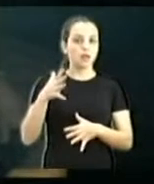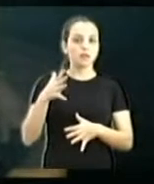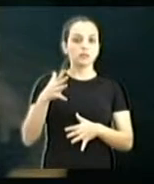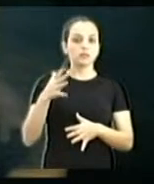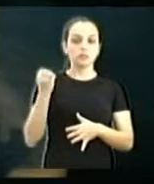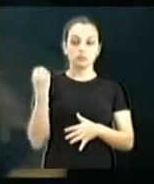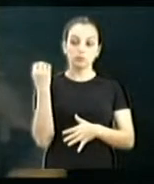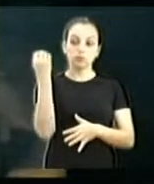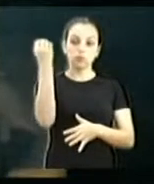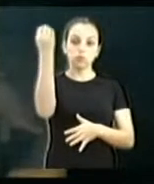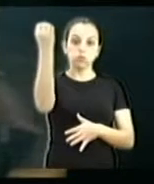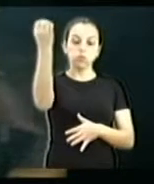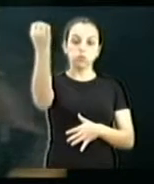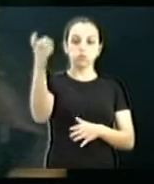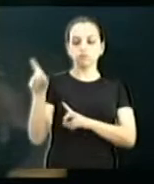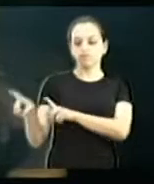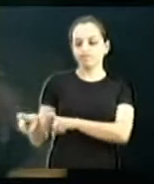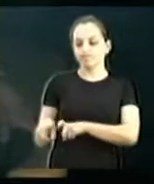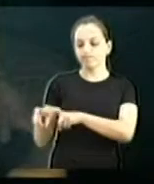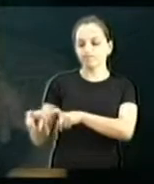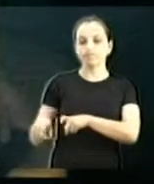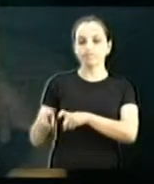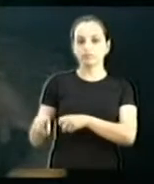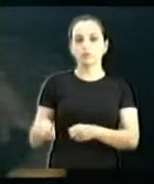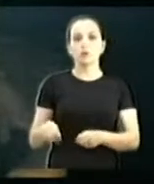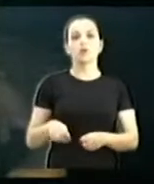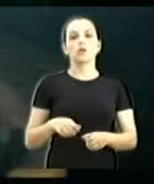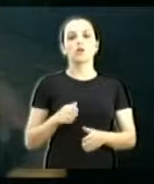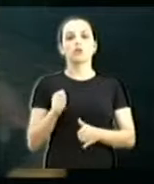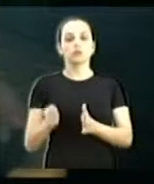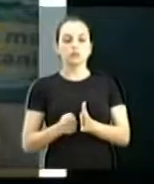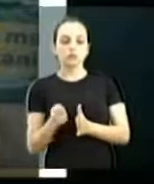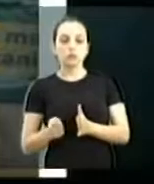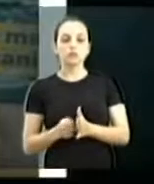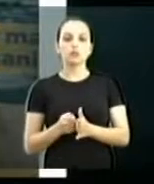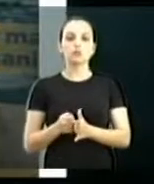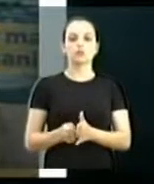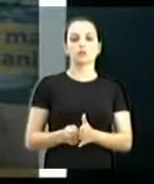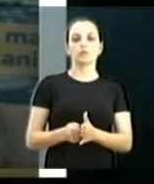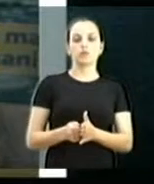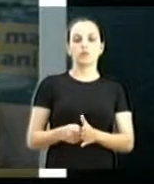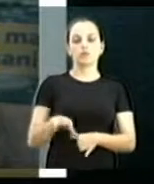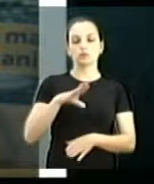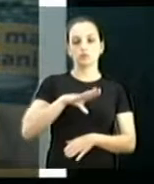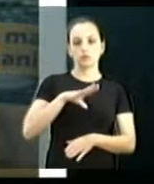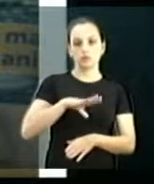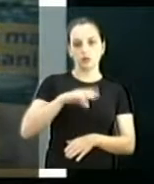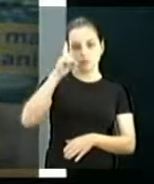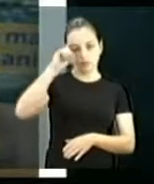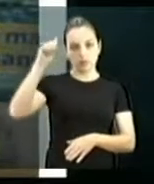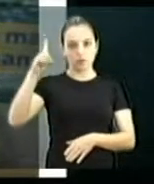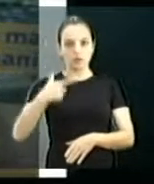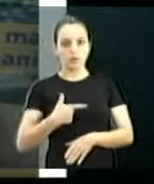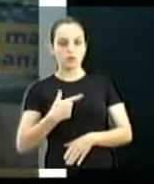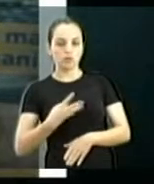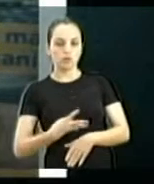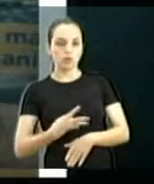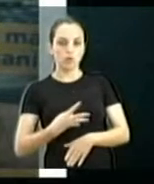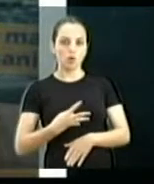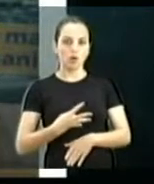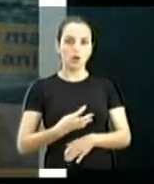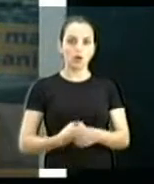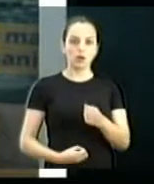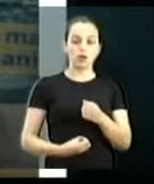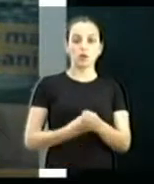Sindicato Rural de Araraquara. Próximo, dia 24 de fevereiro, comparecemos na inauguração da nova